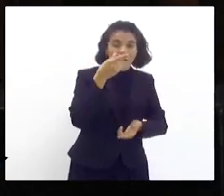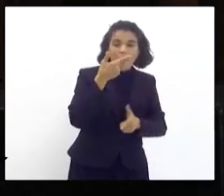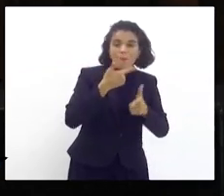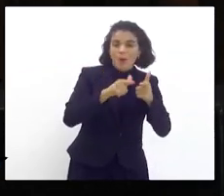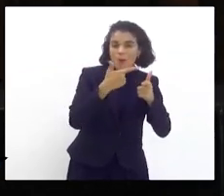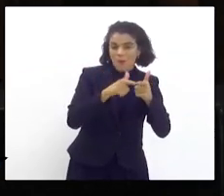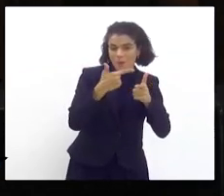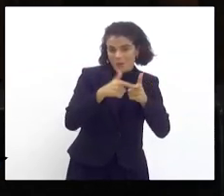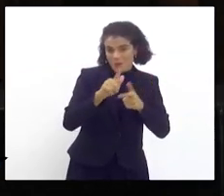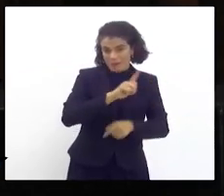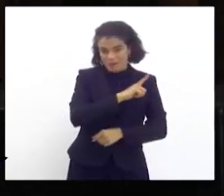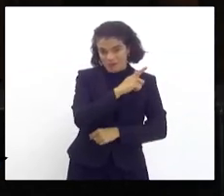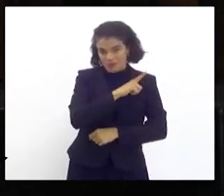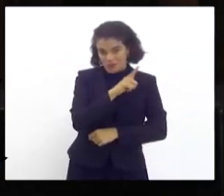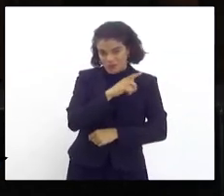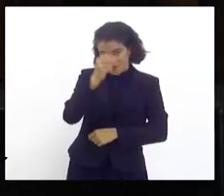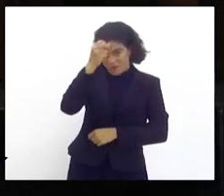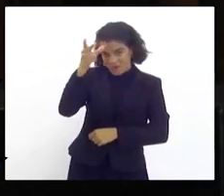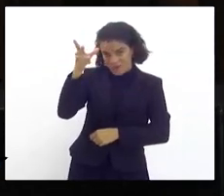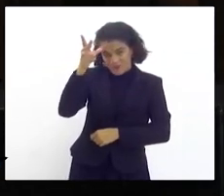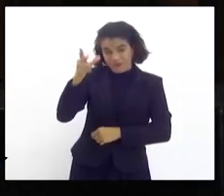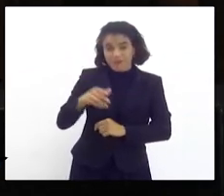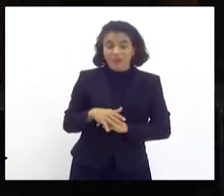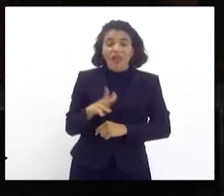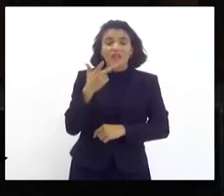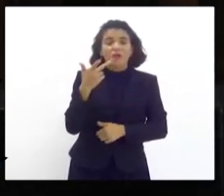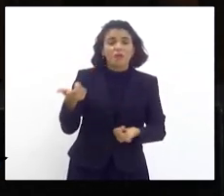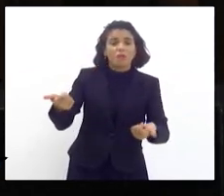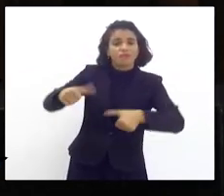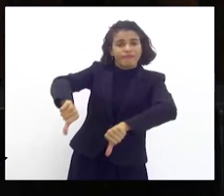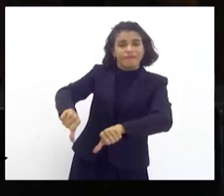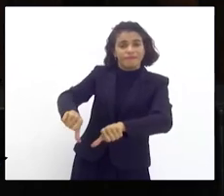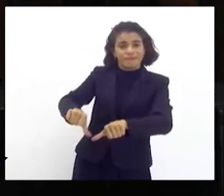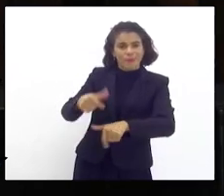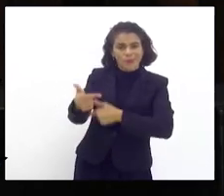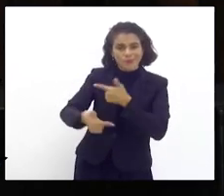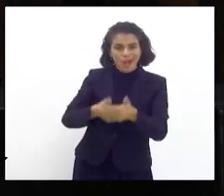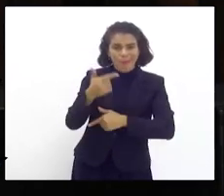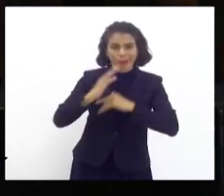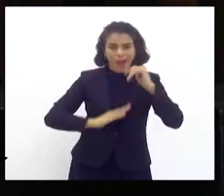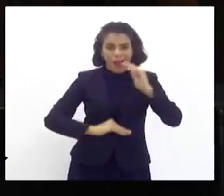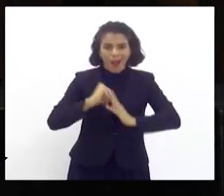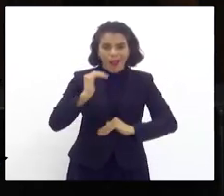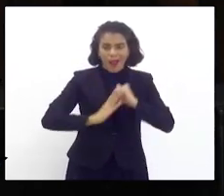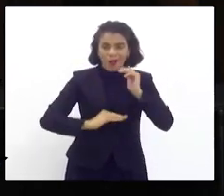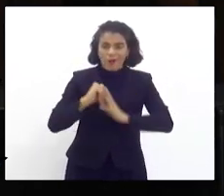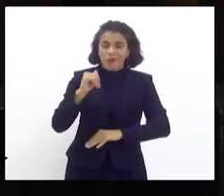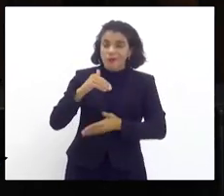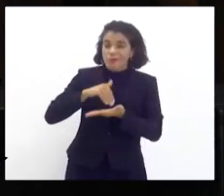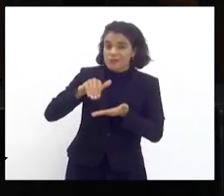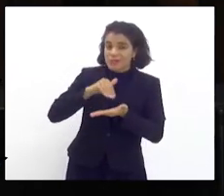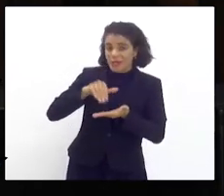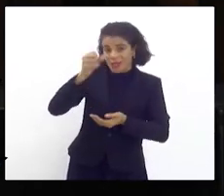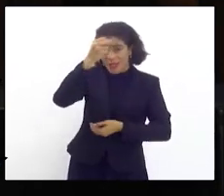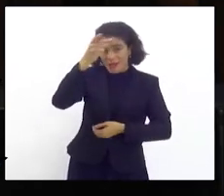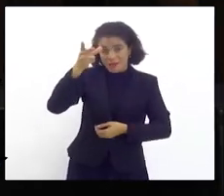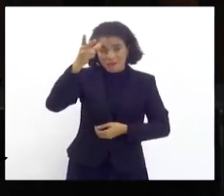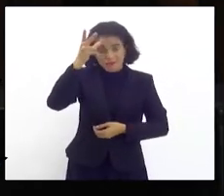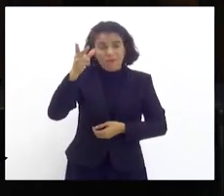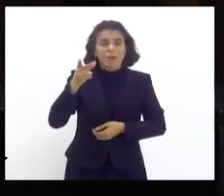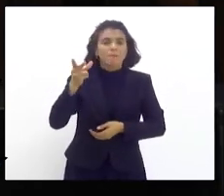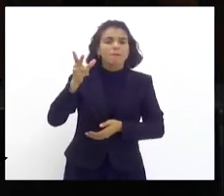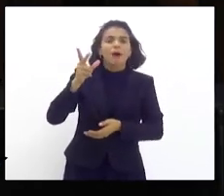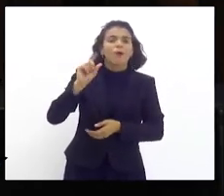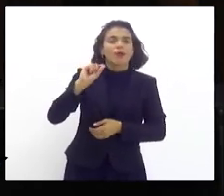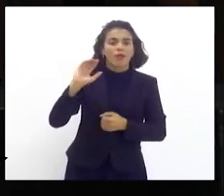gestão na cidade. Mas ele, na verdade, está desqualificando um trabalho técnico de uma secretária municipal para tirar